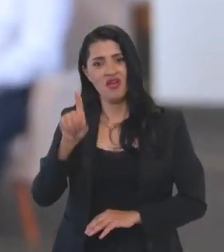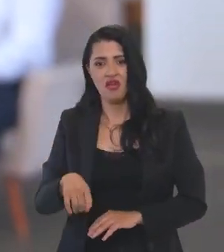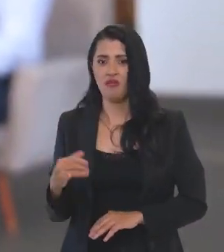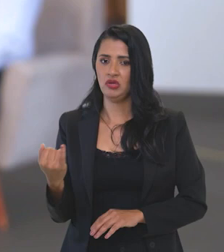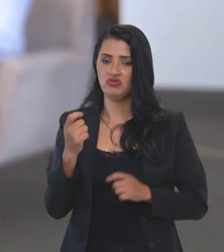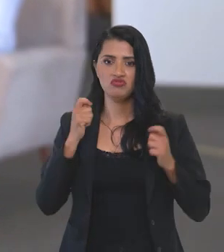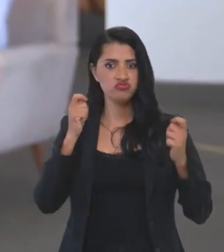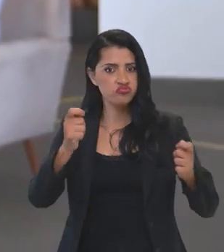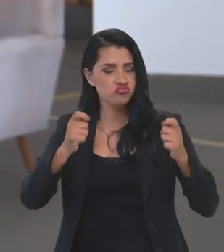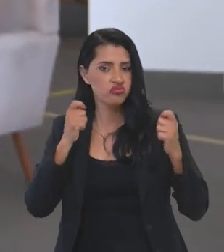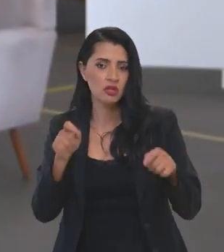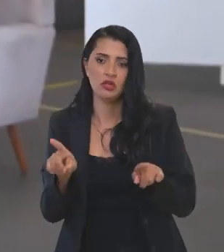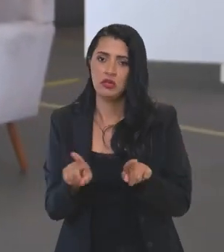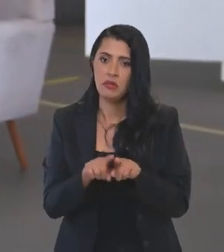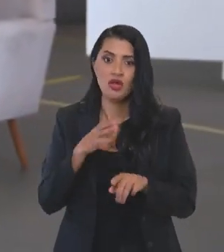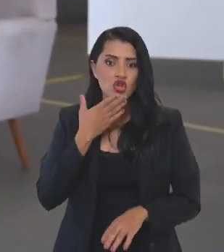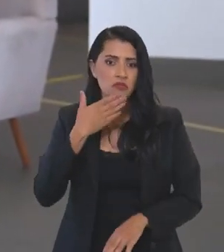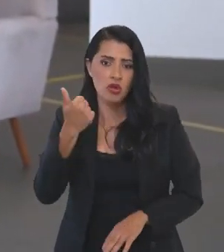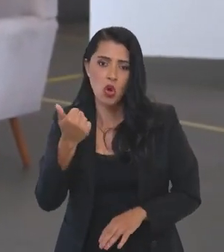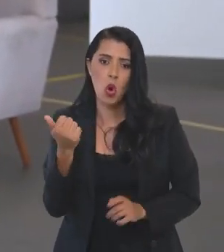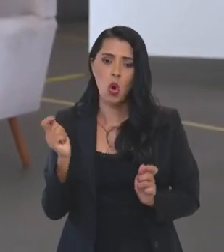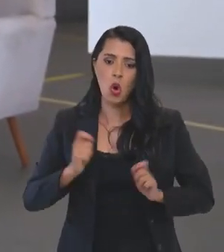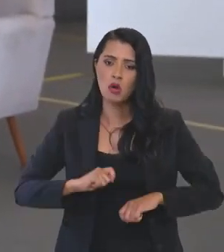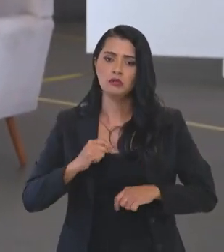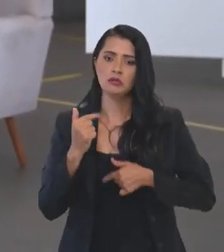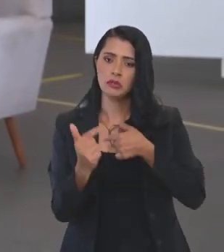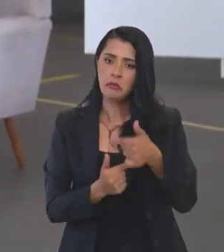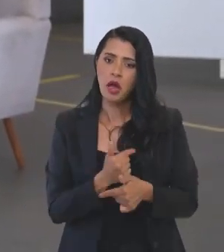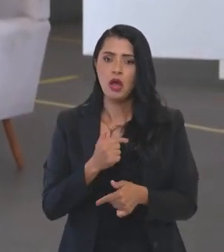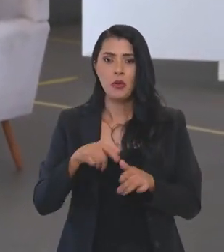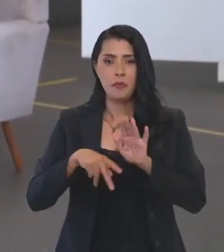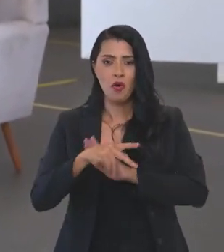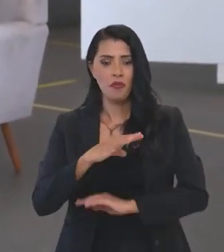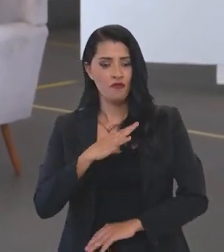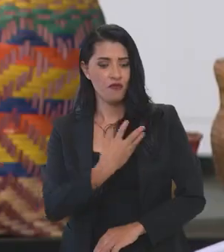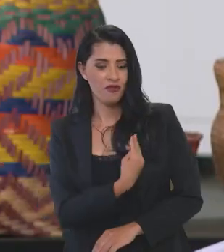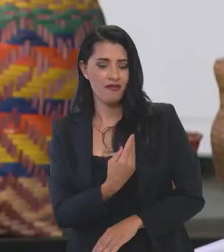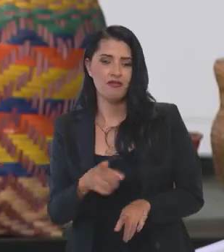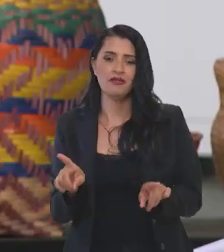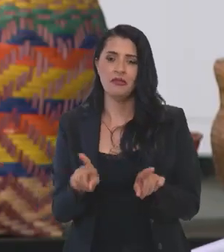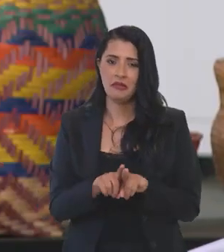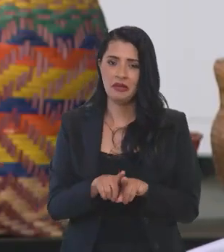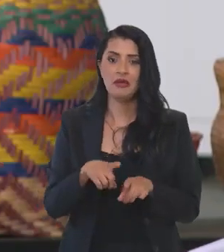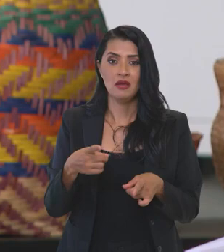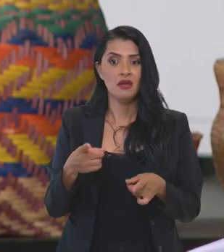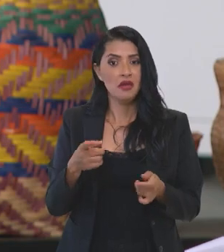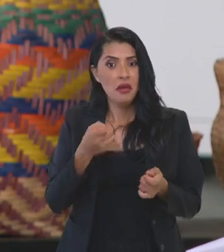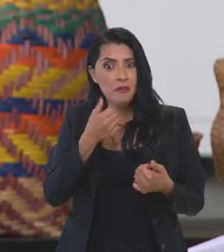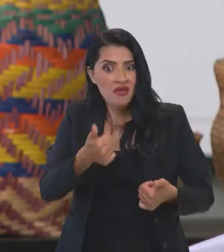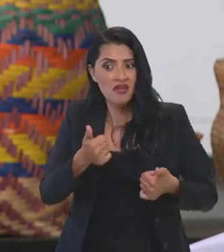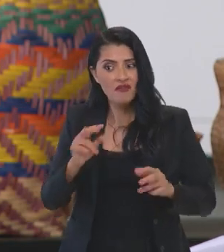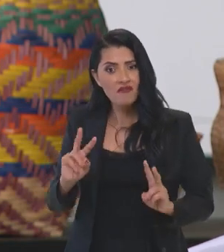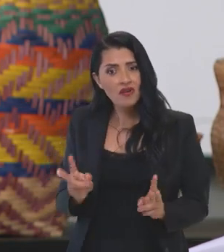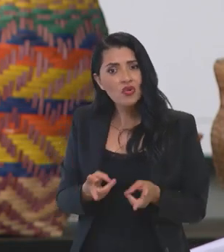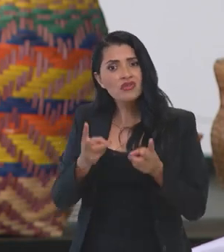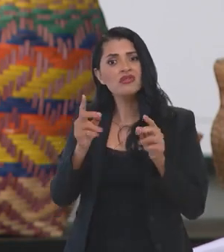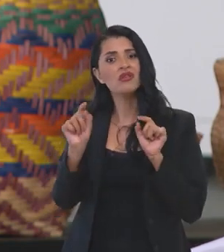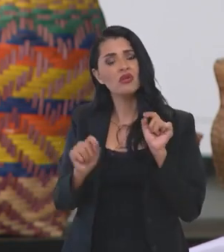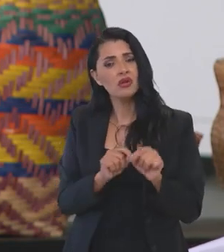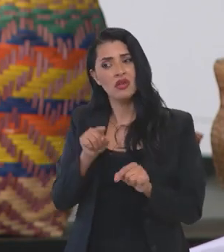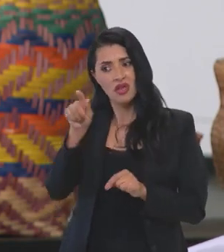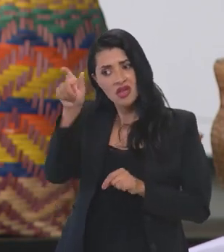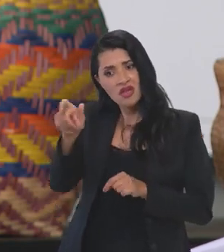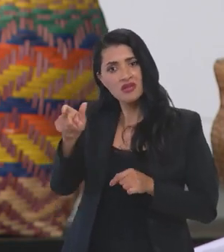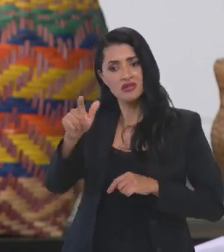nós de reivindicação também de melhores condições da FUNAI e também valorizar